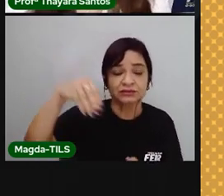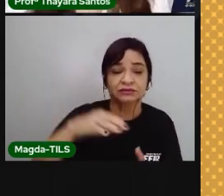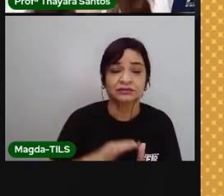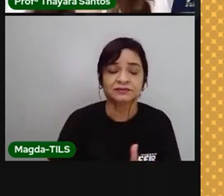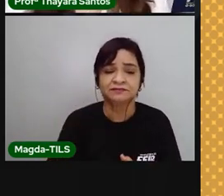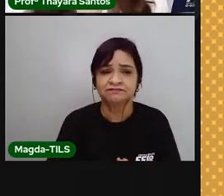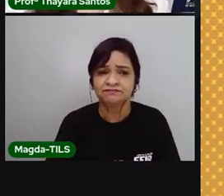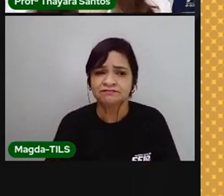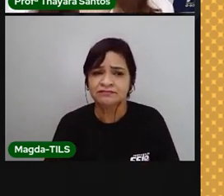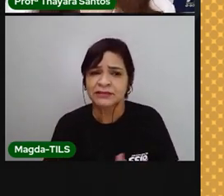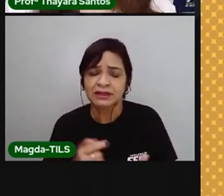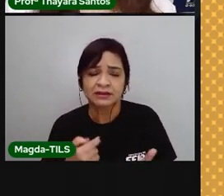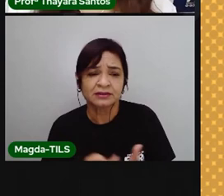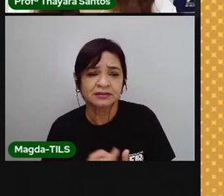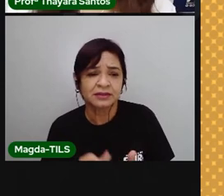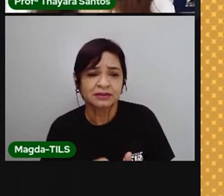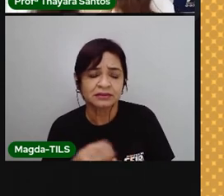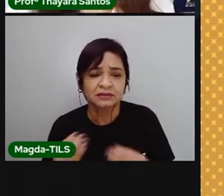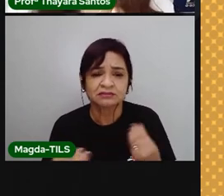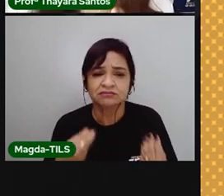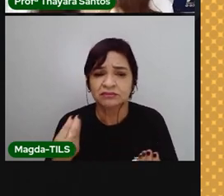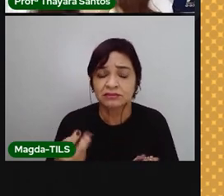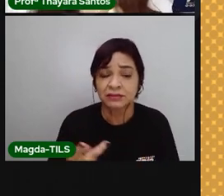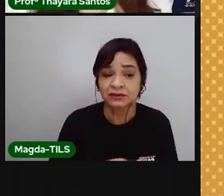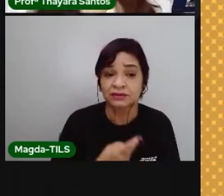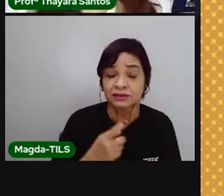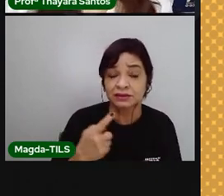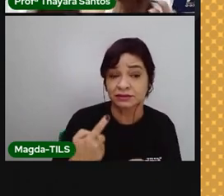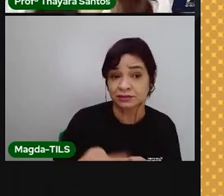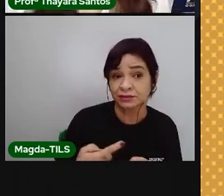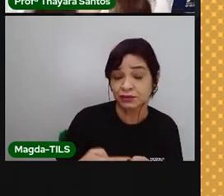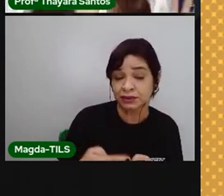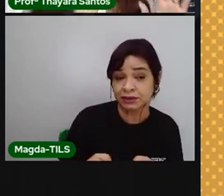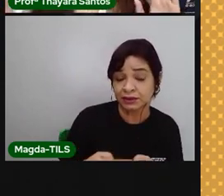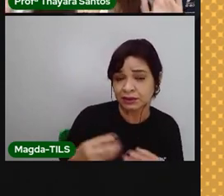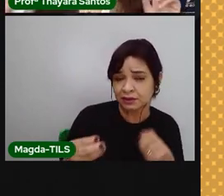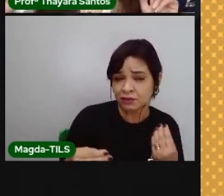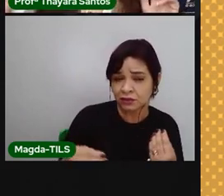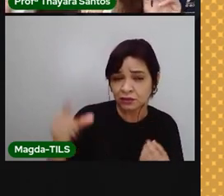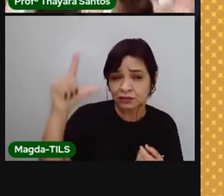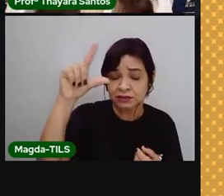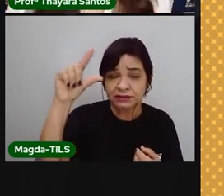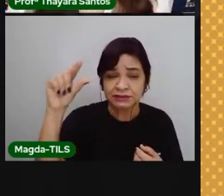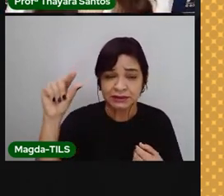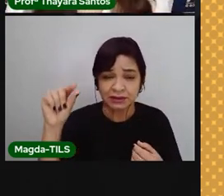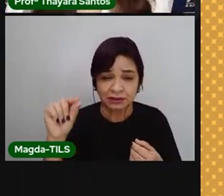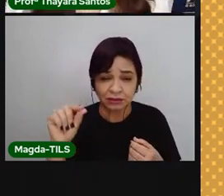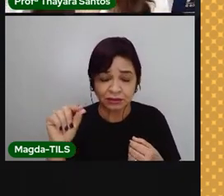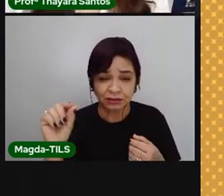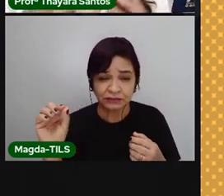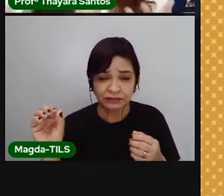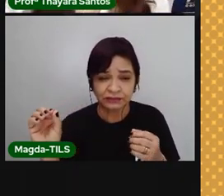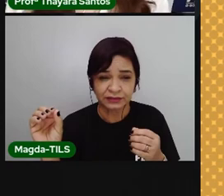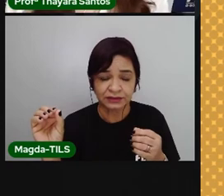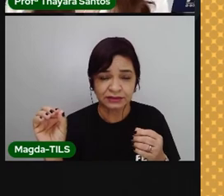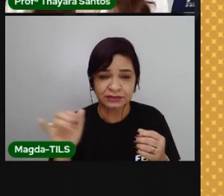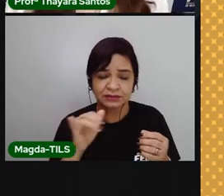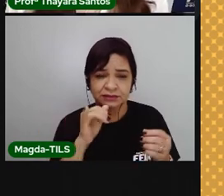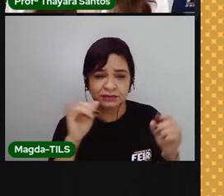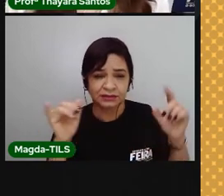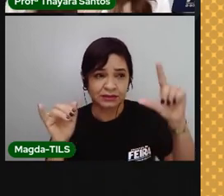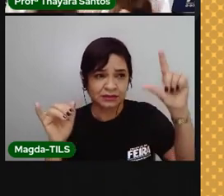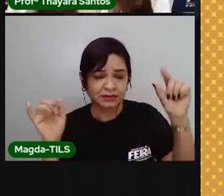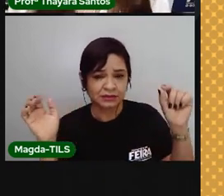me perguntar, como é que isso ocorre? Então, é como se a Lua meio que tapasse o Sol. Aí vocês podem me